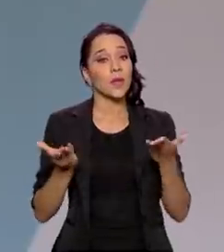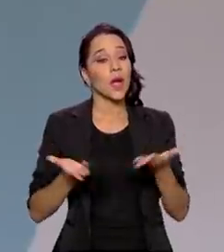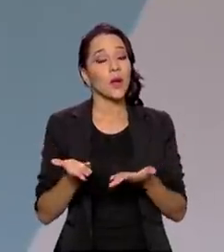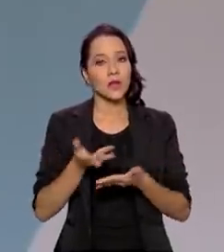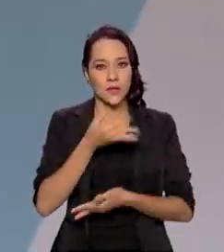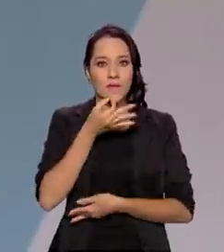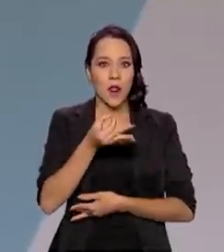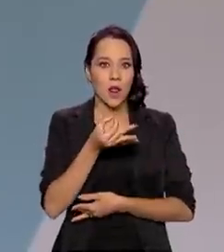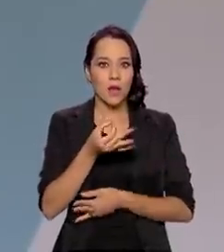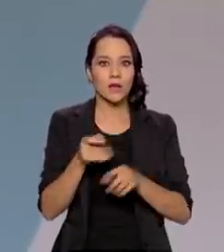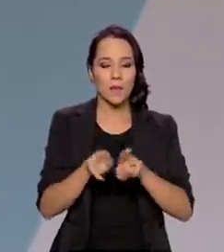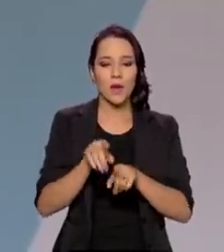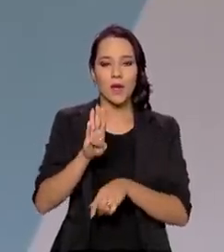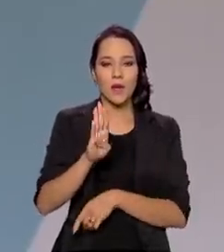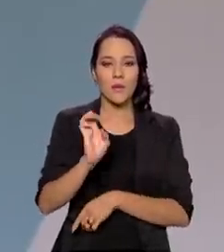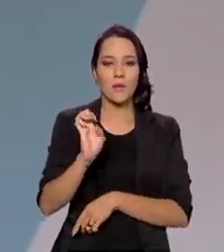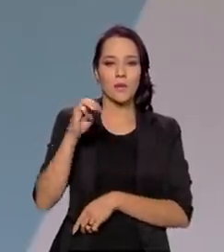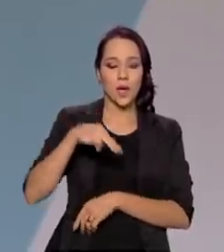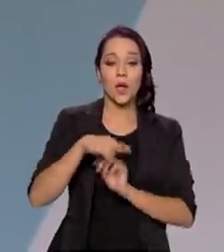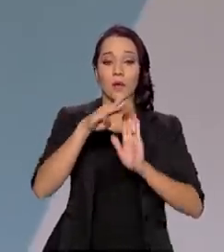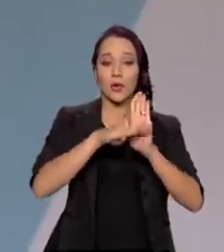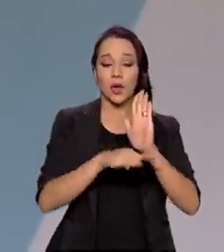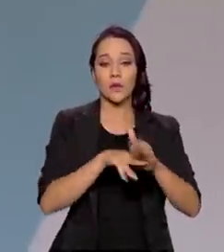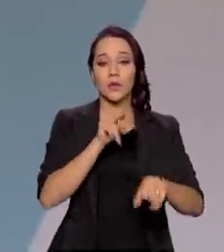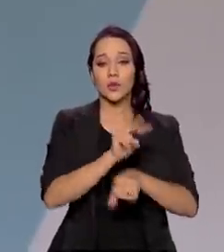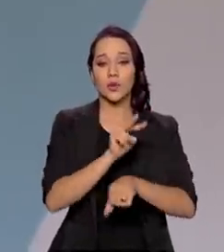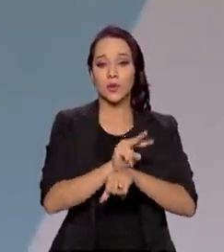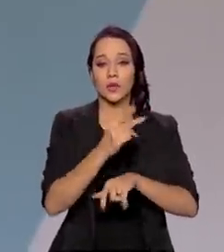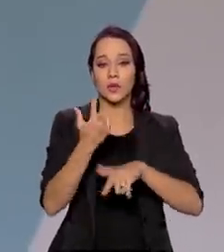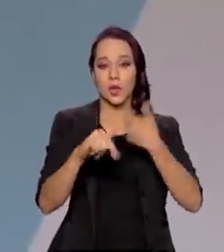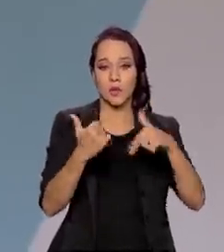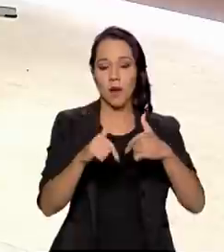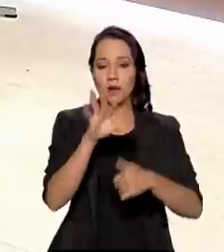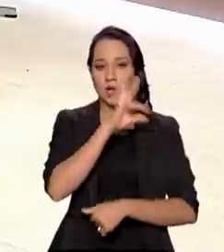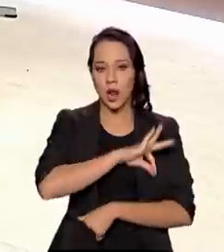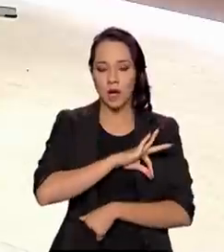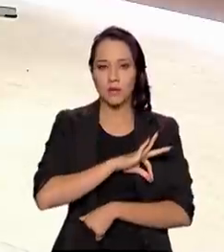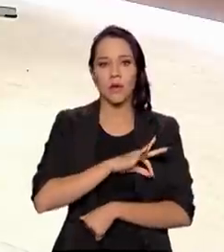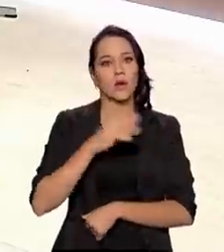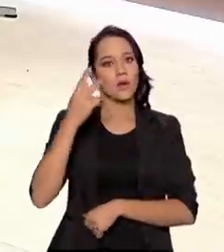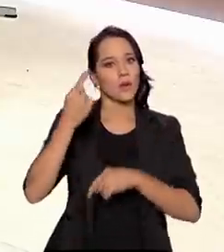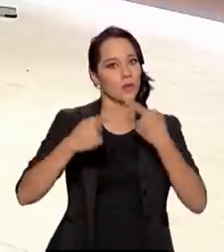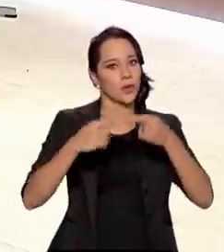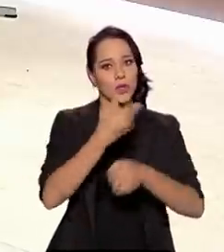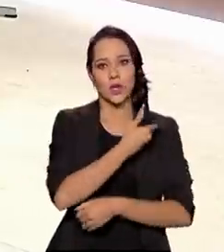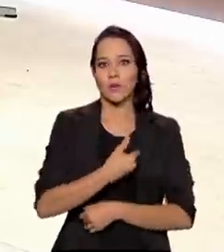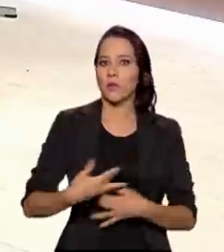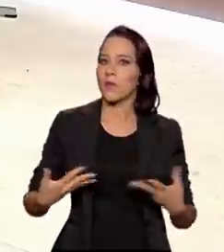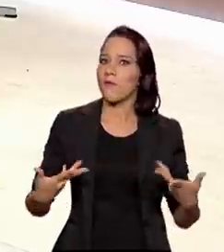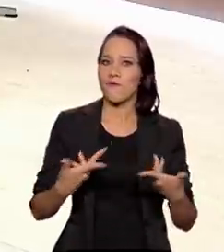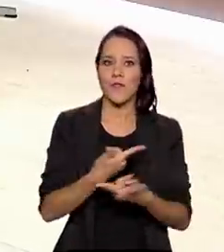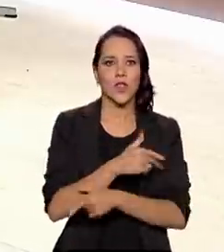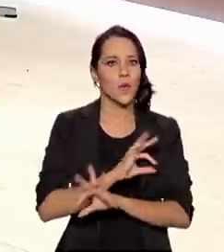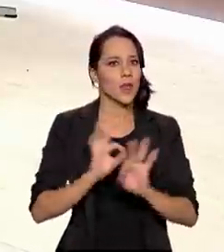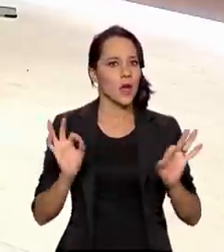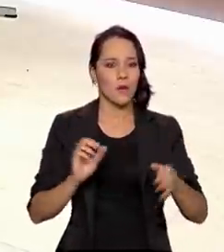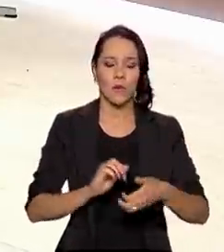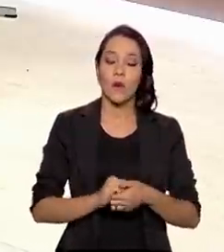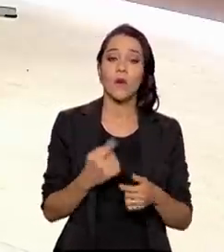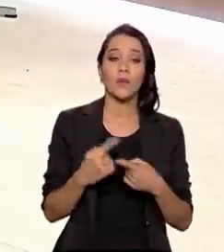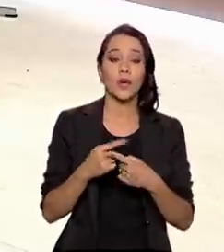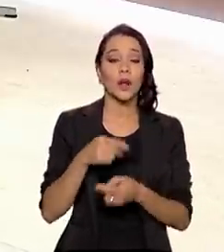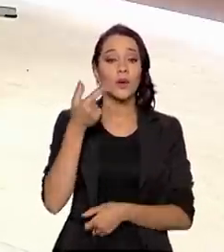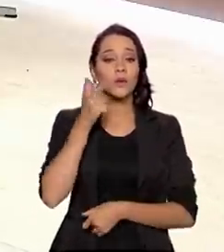você comentou, Paulo, o BEM, o Programa de Manutenção do Emprego e da Renda, uma política pública fenomenal. Fenomenal porque ela